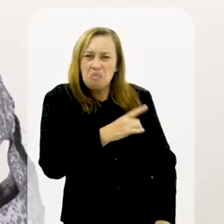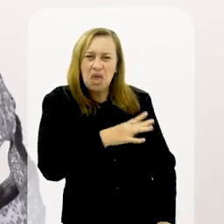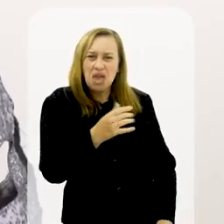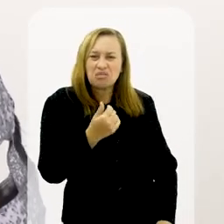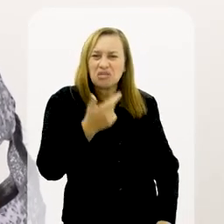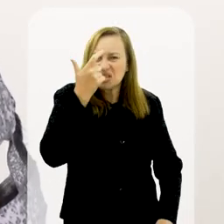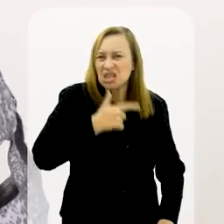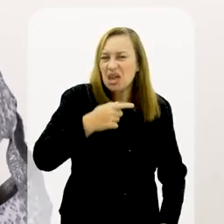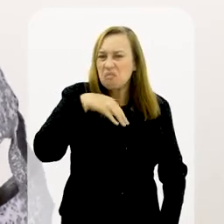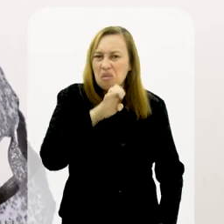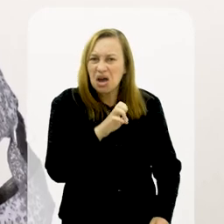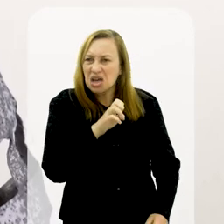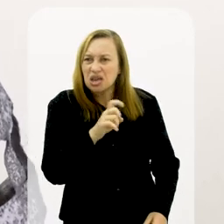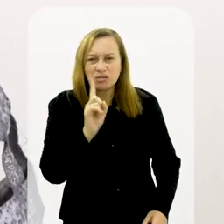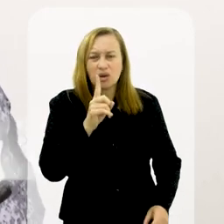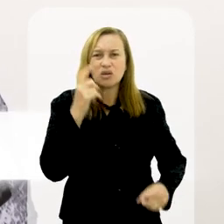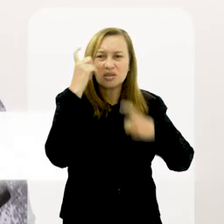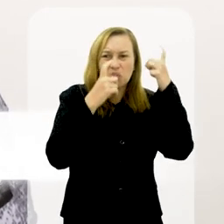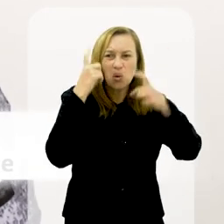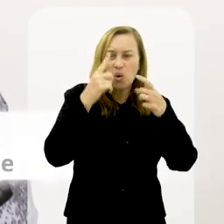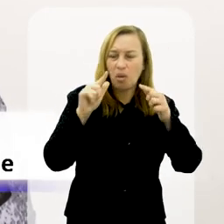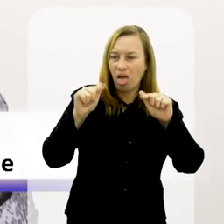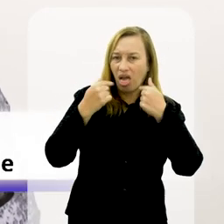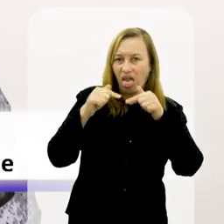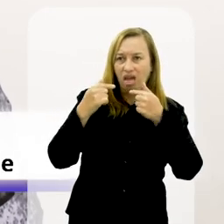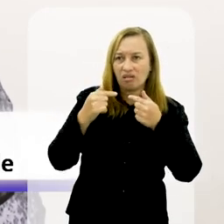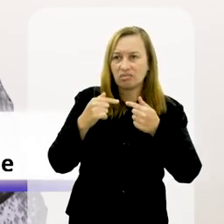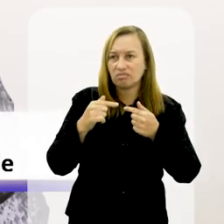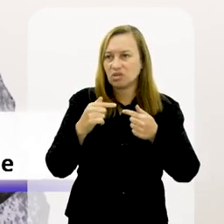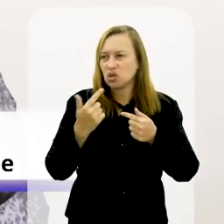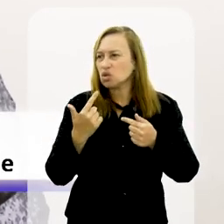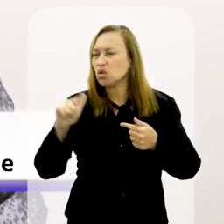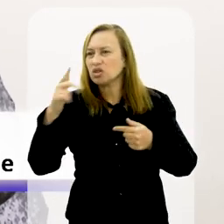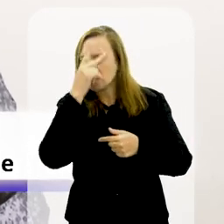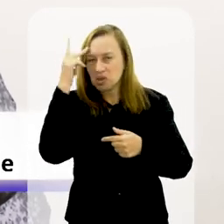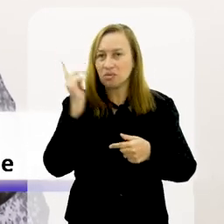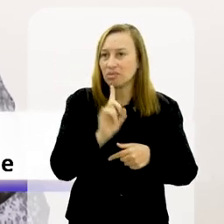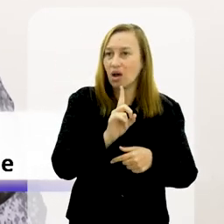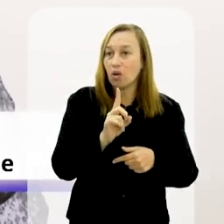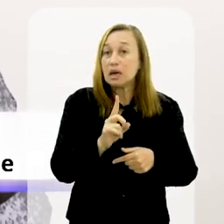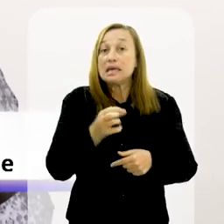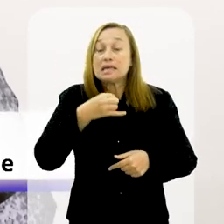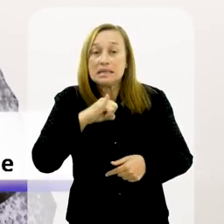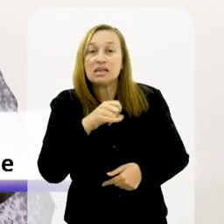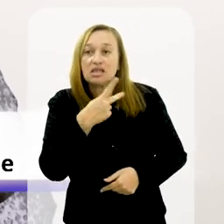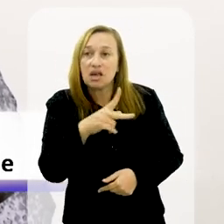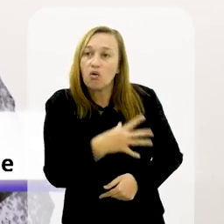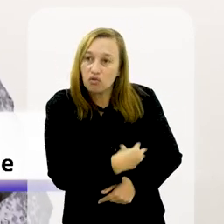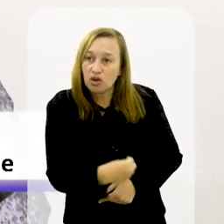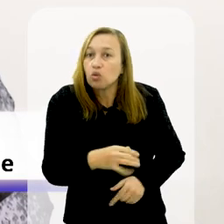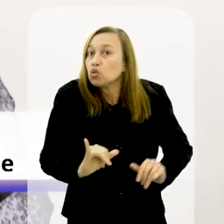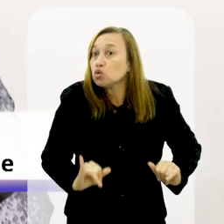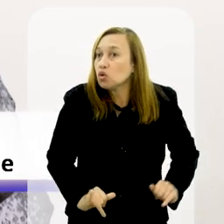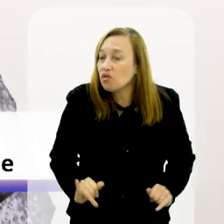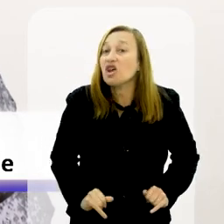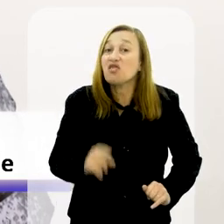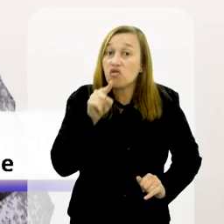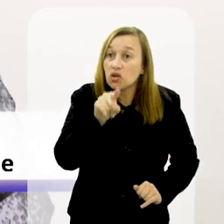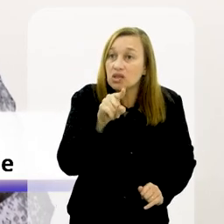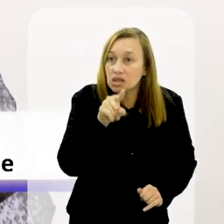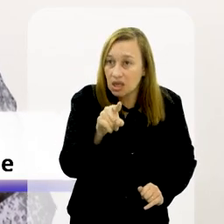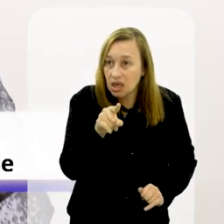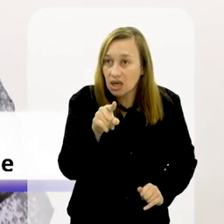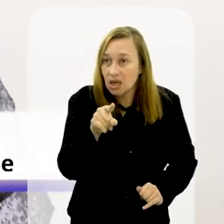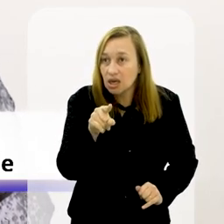Não tenha medo de ser mãe. Não se preocupe com a crítica lateral. Porque se seu